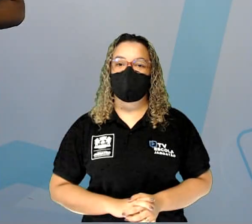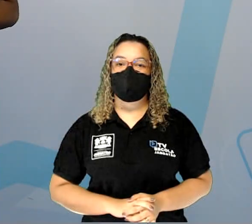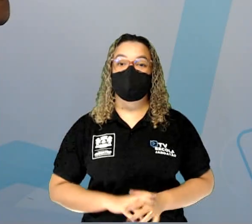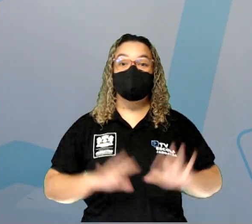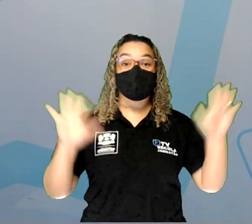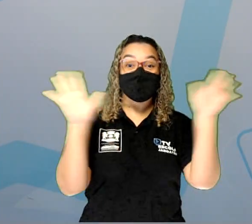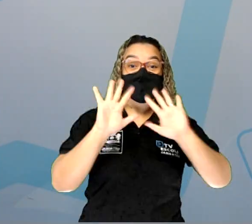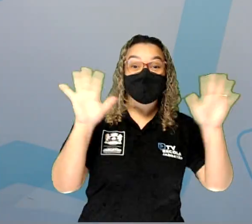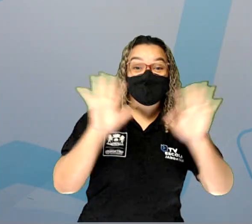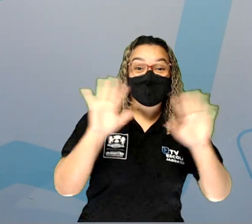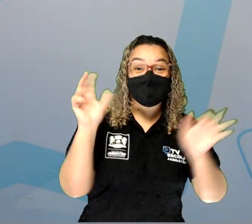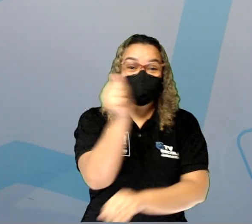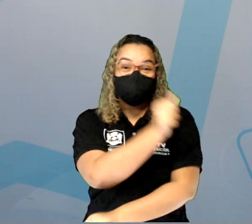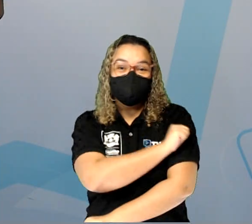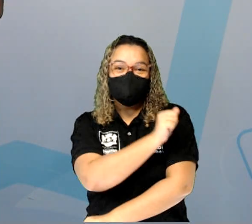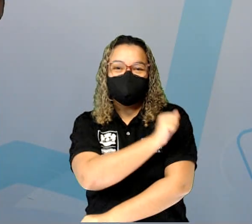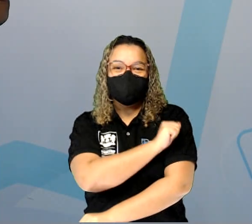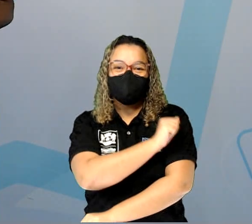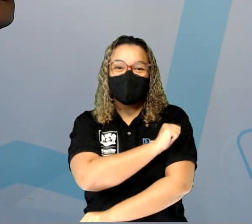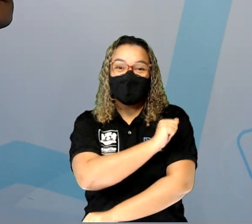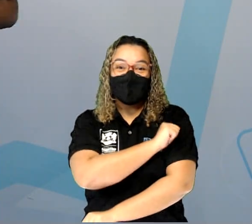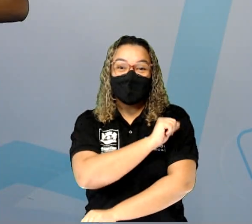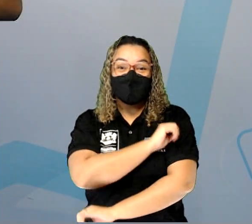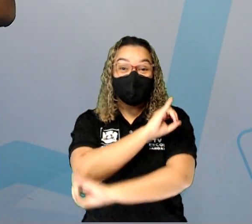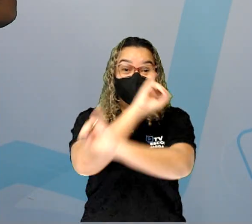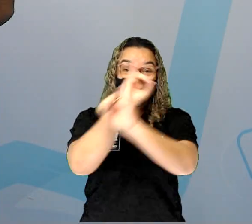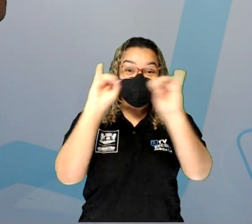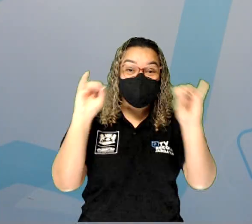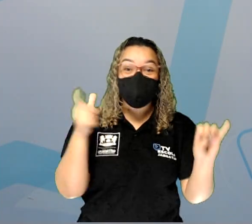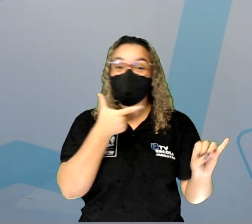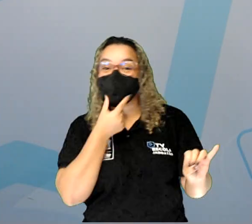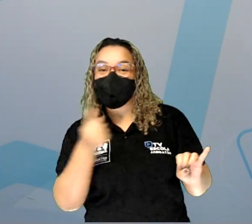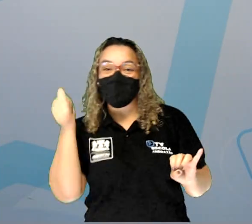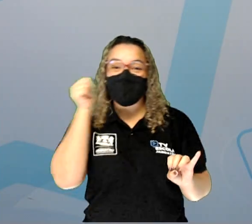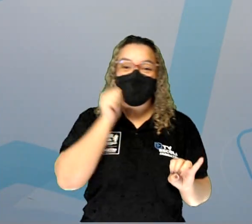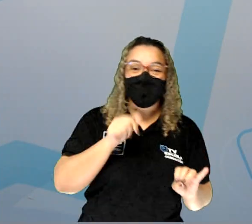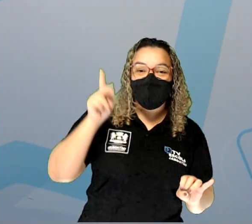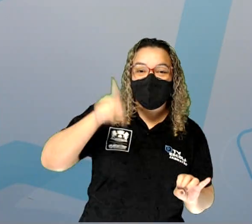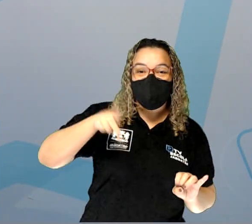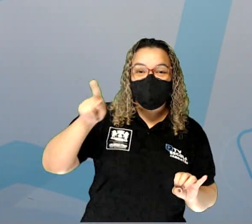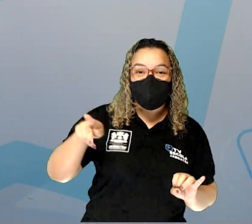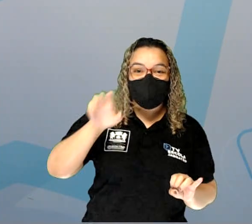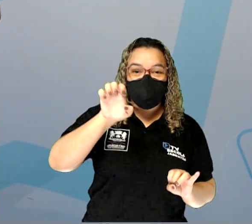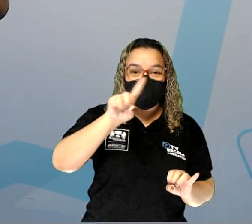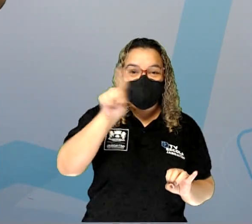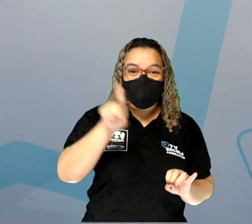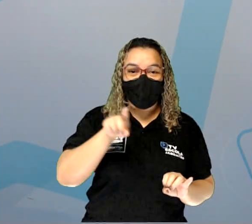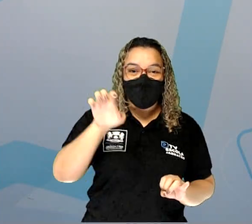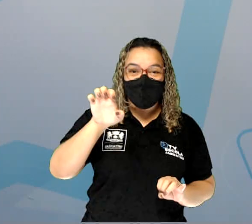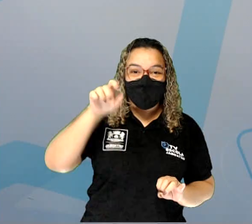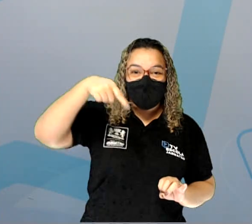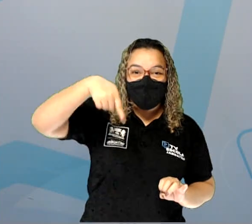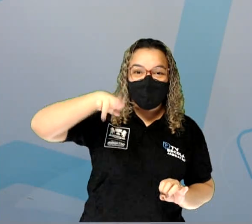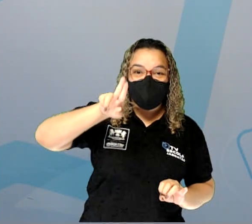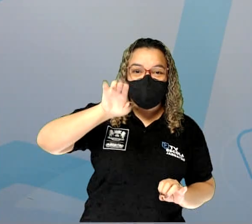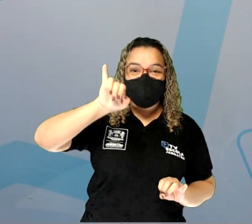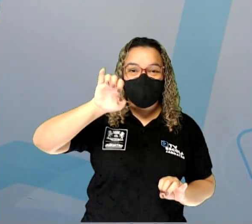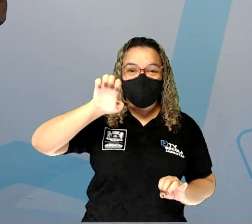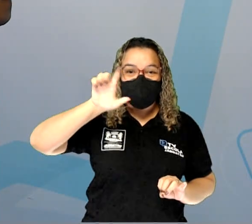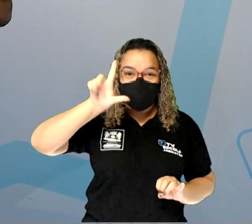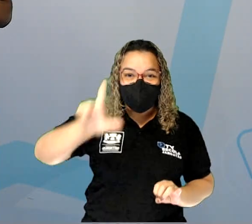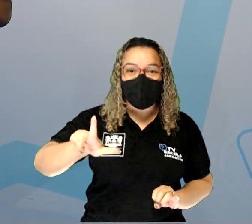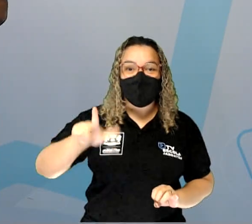Alô, meninos! Alô, meninas! Aqui é o professor Ezequiel Santos com mais uma aula de